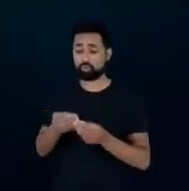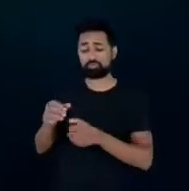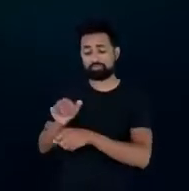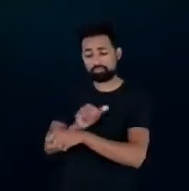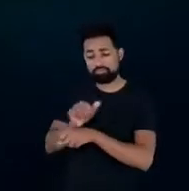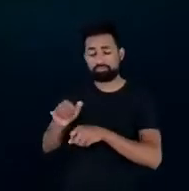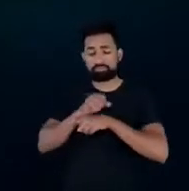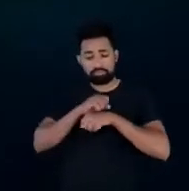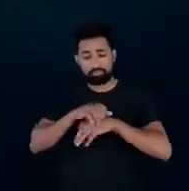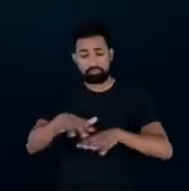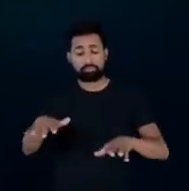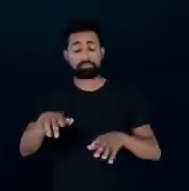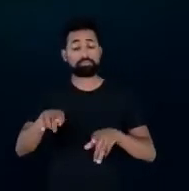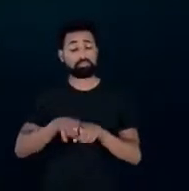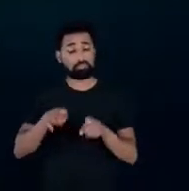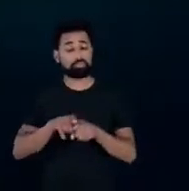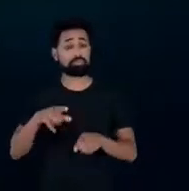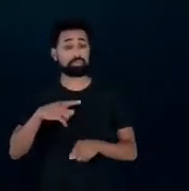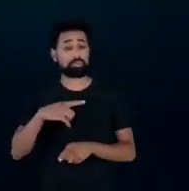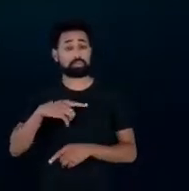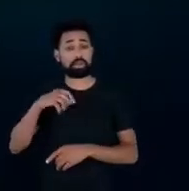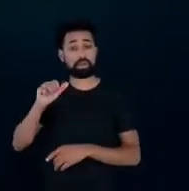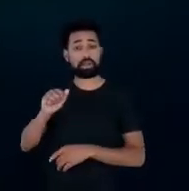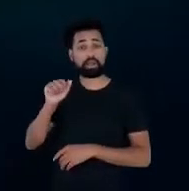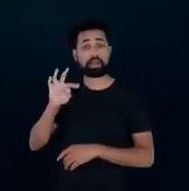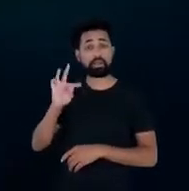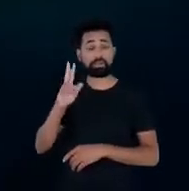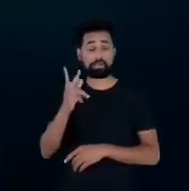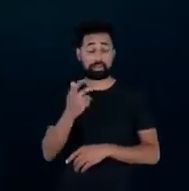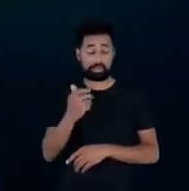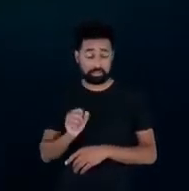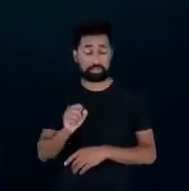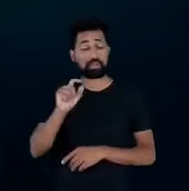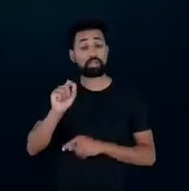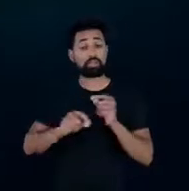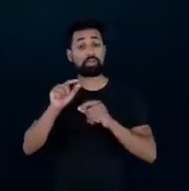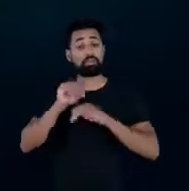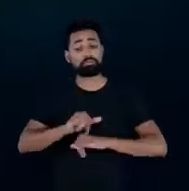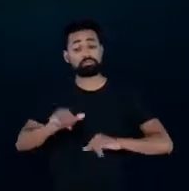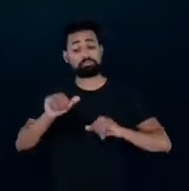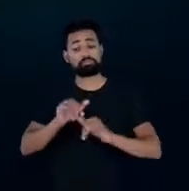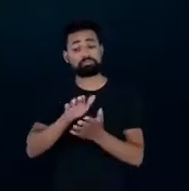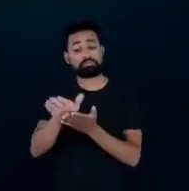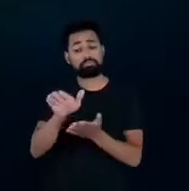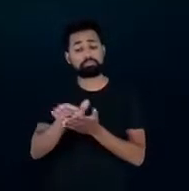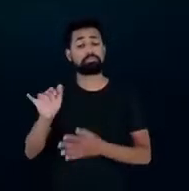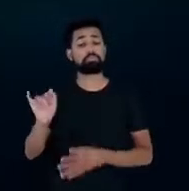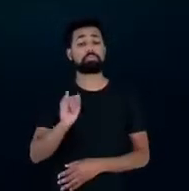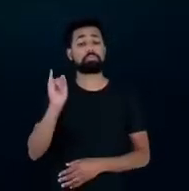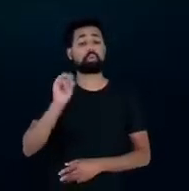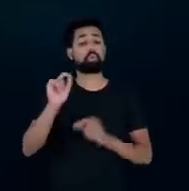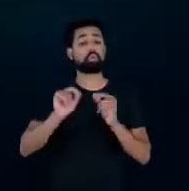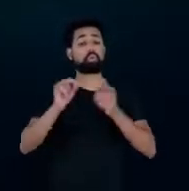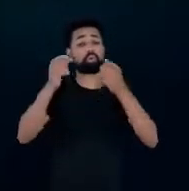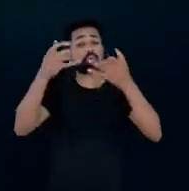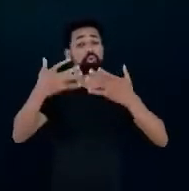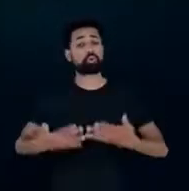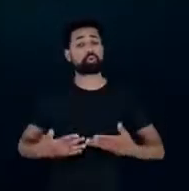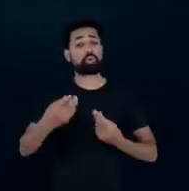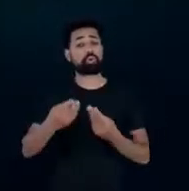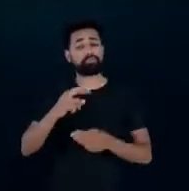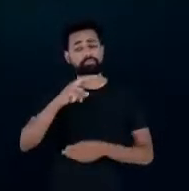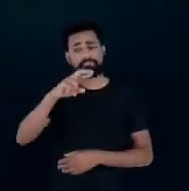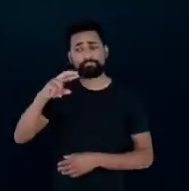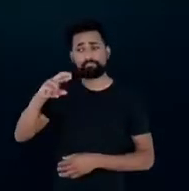distribuídos. A gente tem o Atlas de Eficiência Energética, que é uma publicação muito importante, que faz o monitoramento